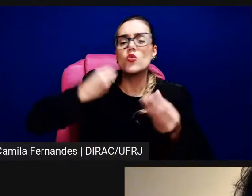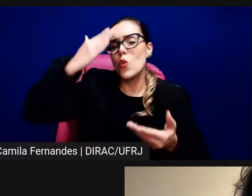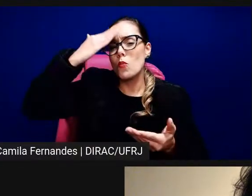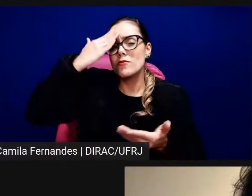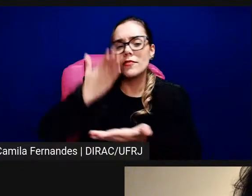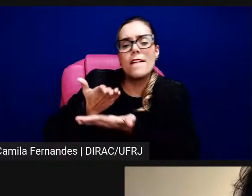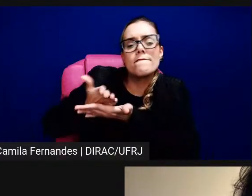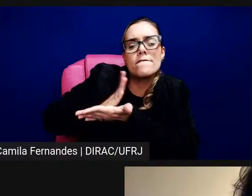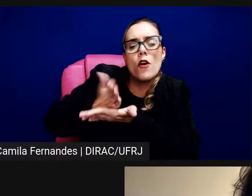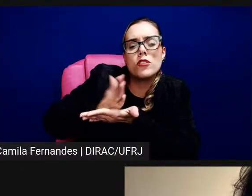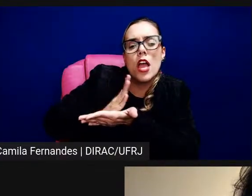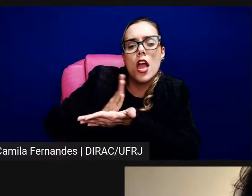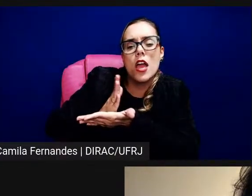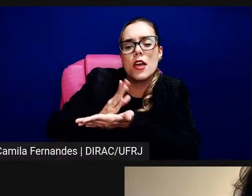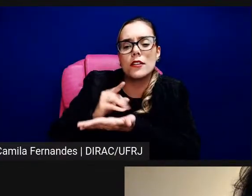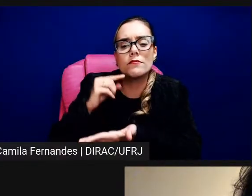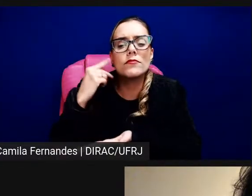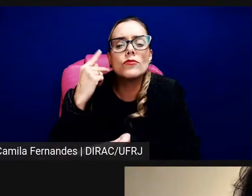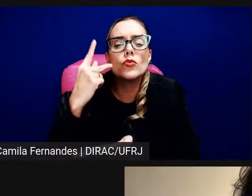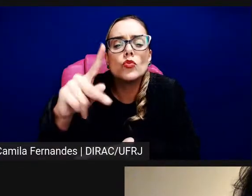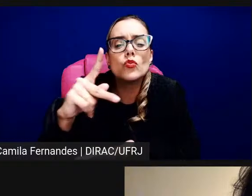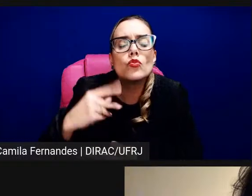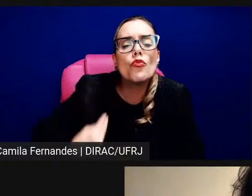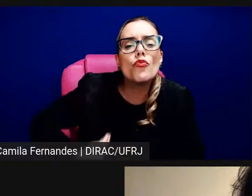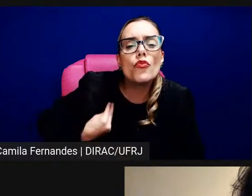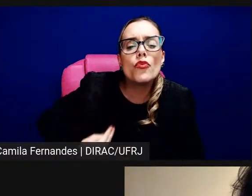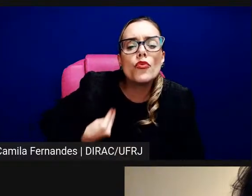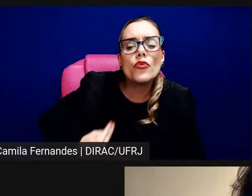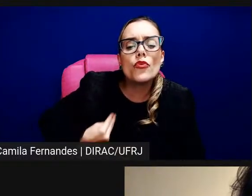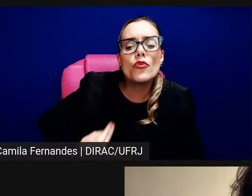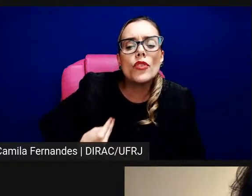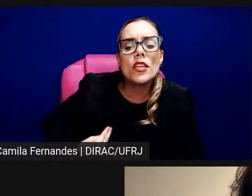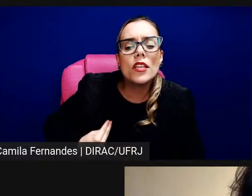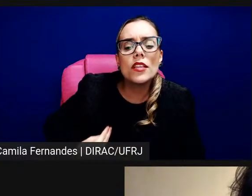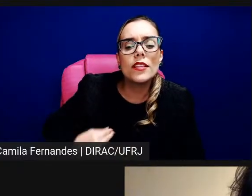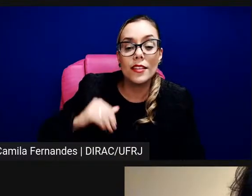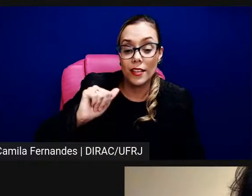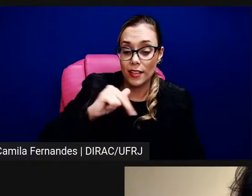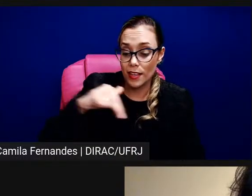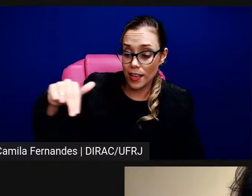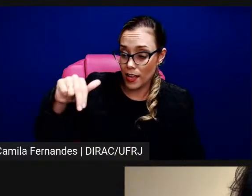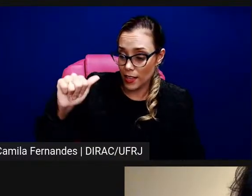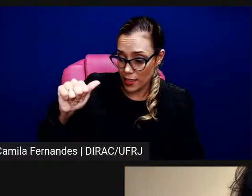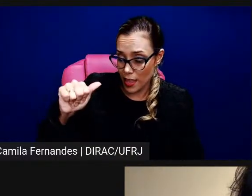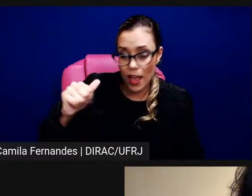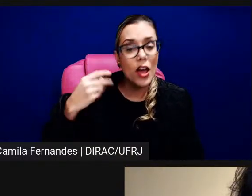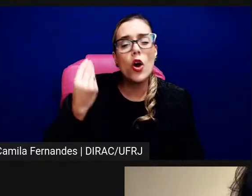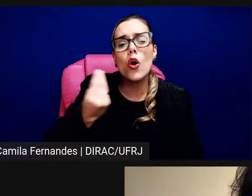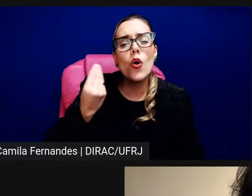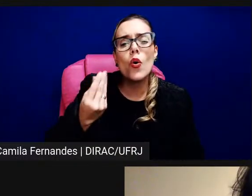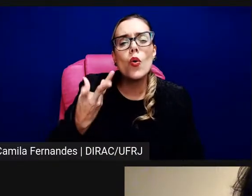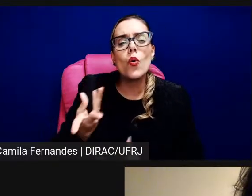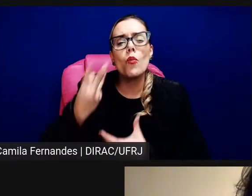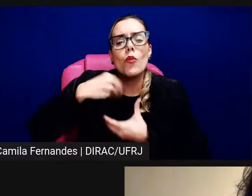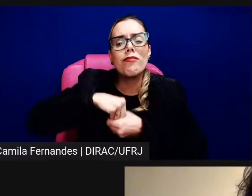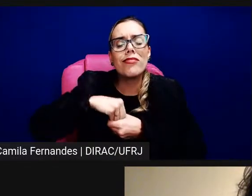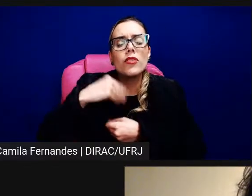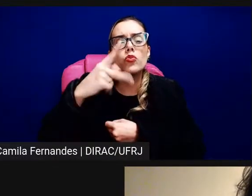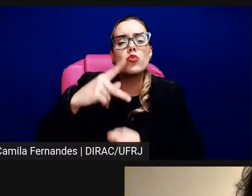à sua vida, como a vida do outro perpassou a sua. Então,